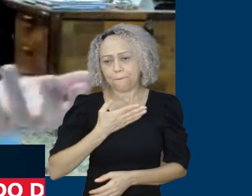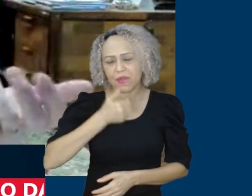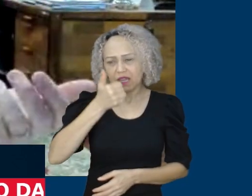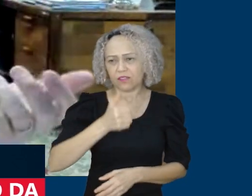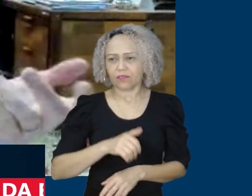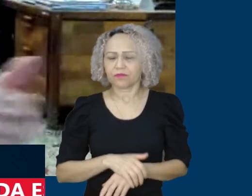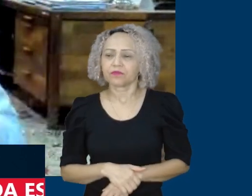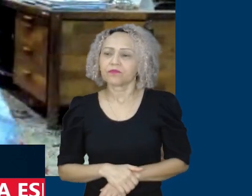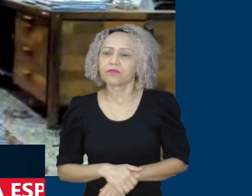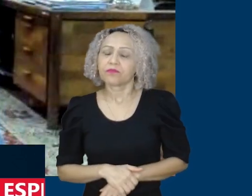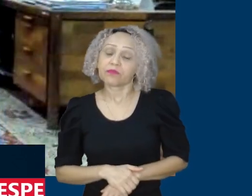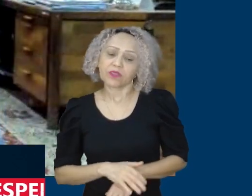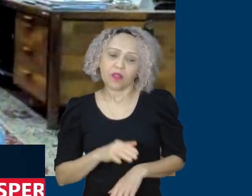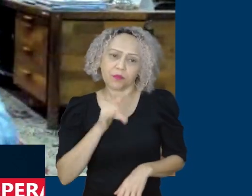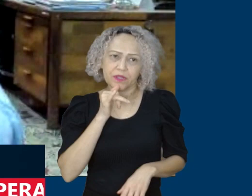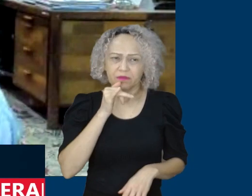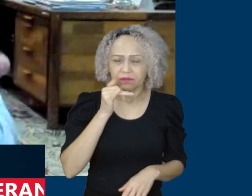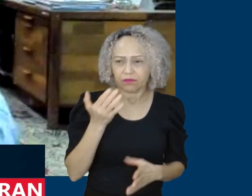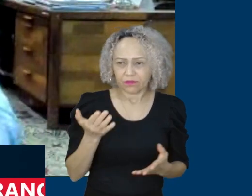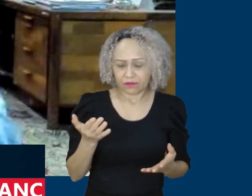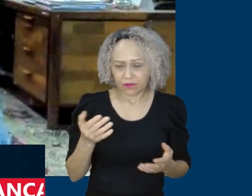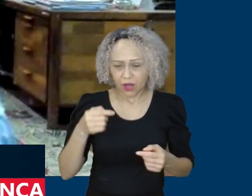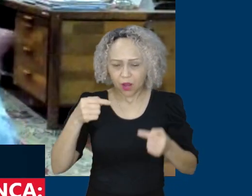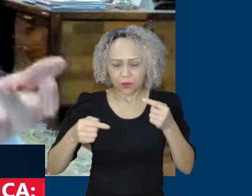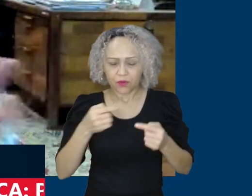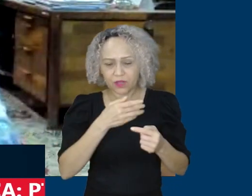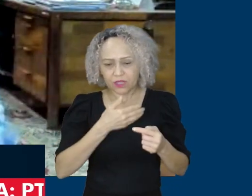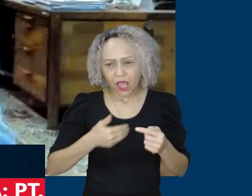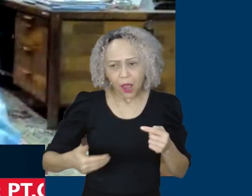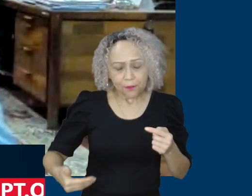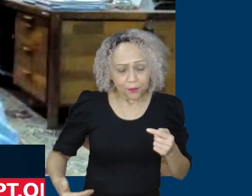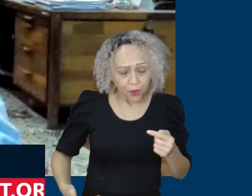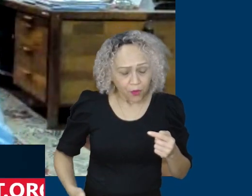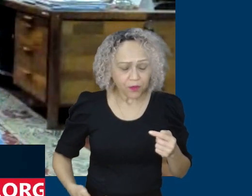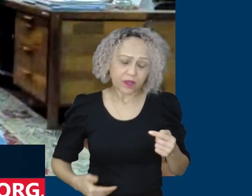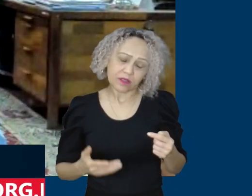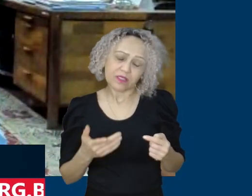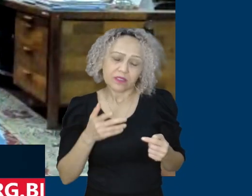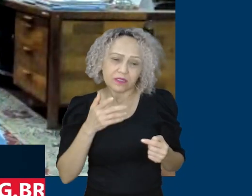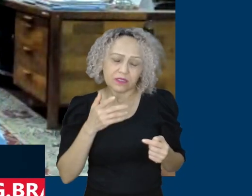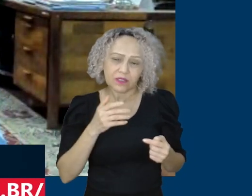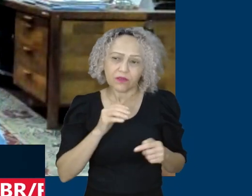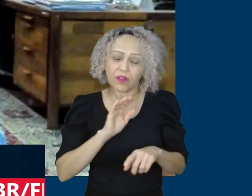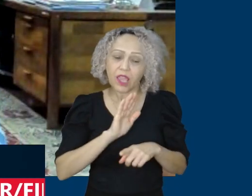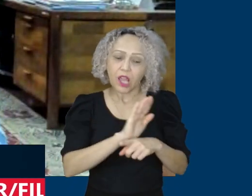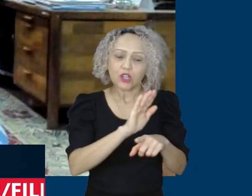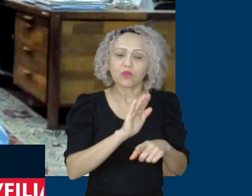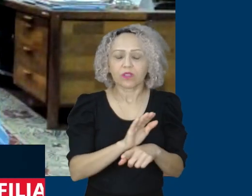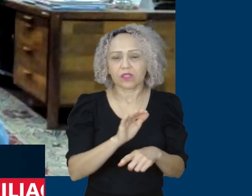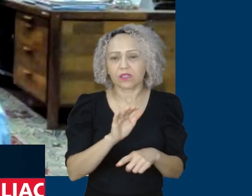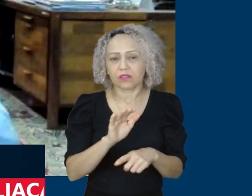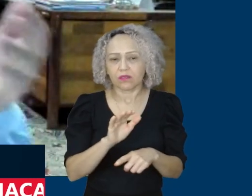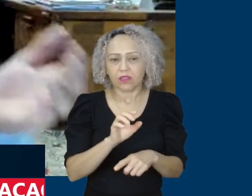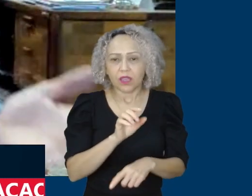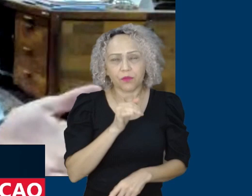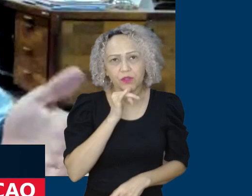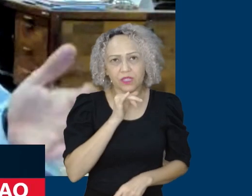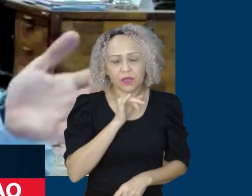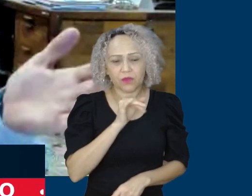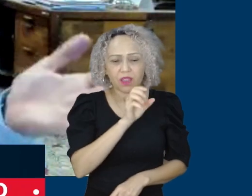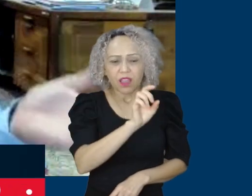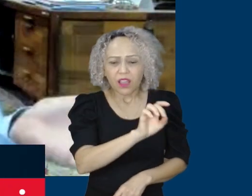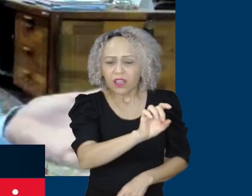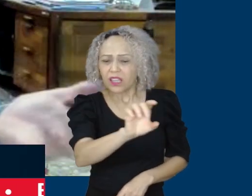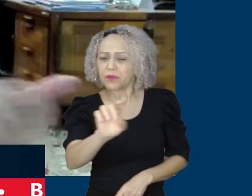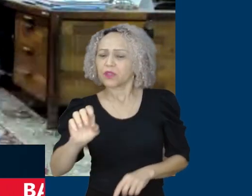esforço individual com a política pública de garantia de acesso, vai ajudando no processo de distribuição de renda. É preciso